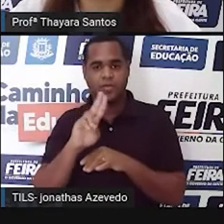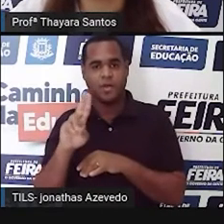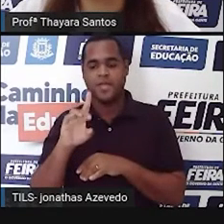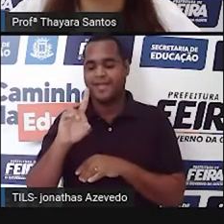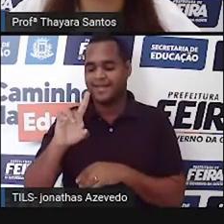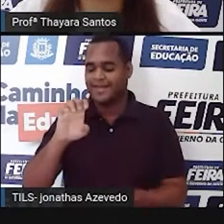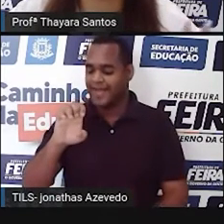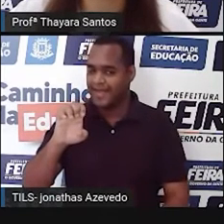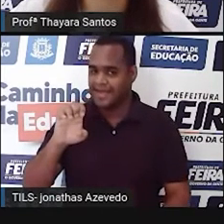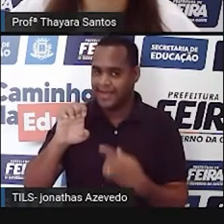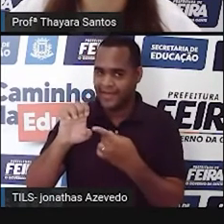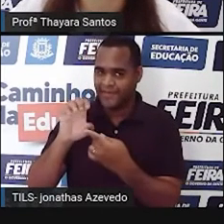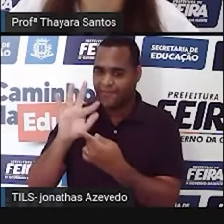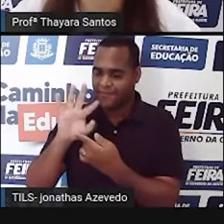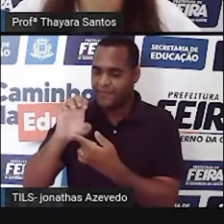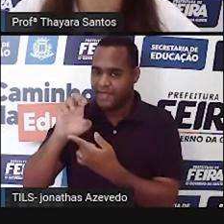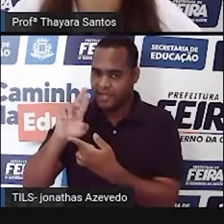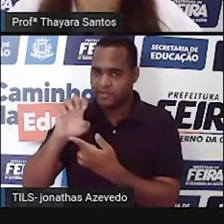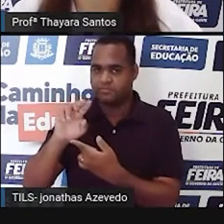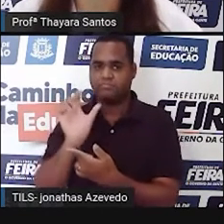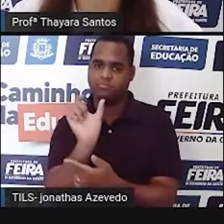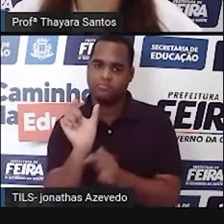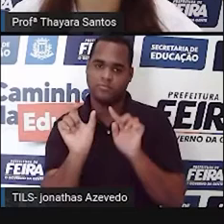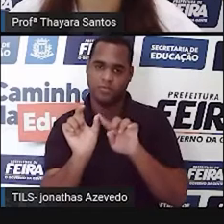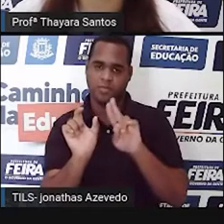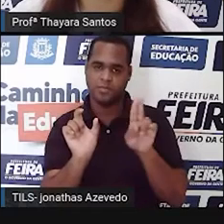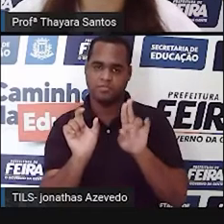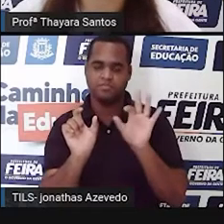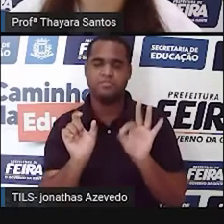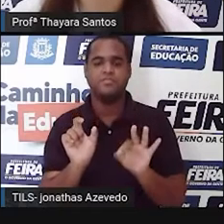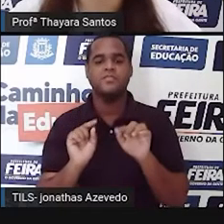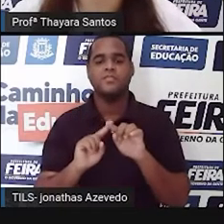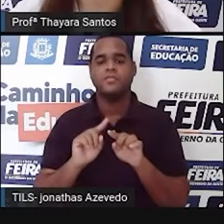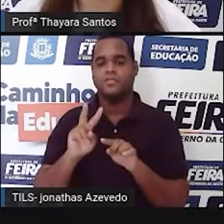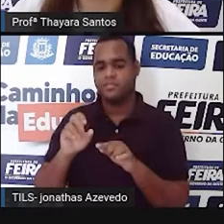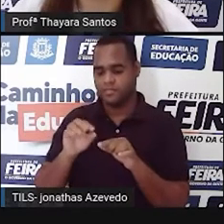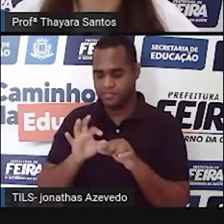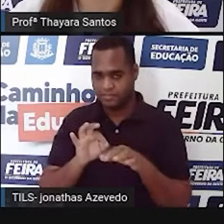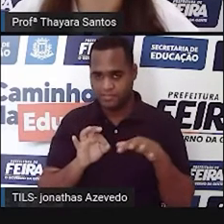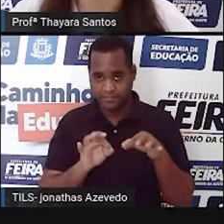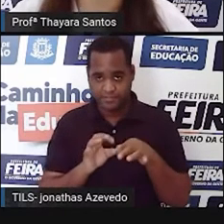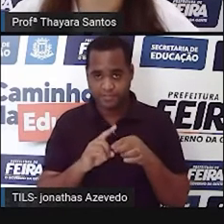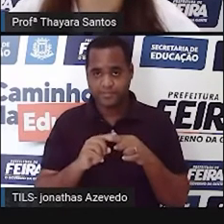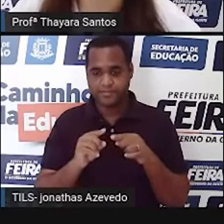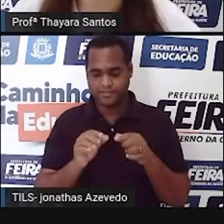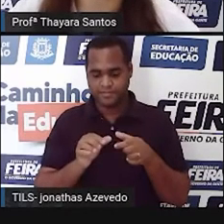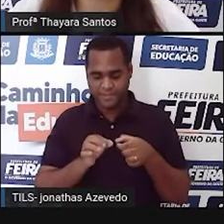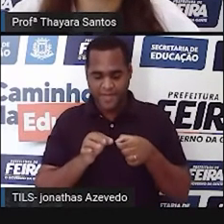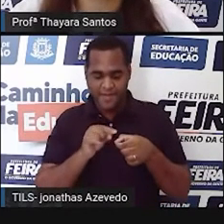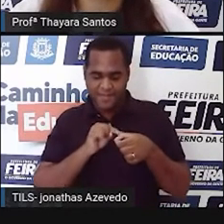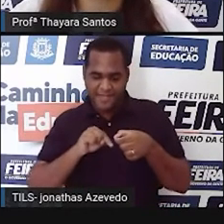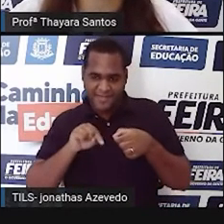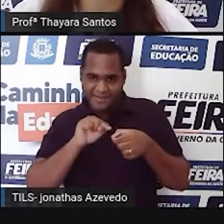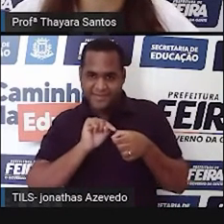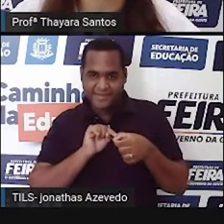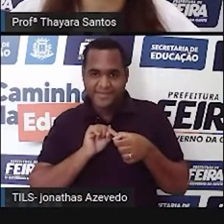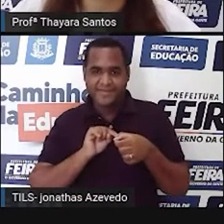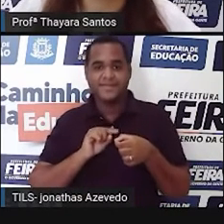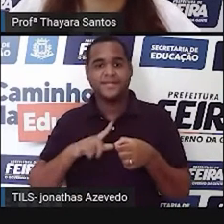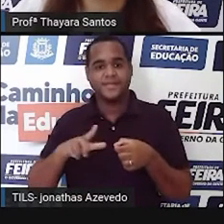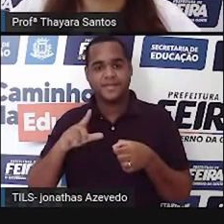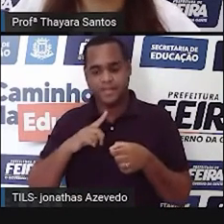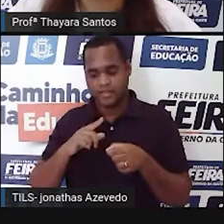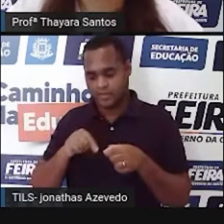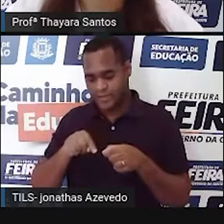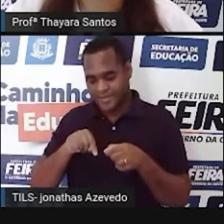aí, diferente, não é diferente. Tem as vesículas seminais, tem a próstata, as glândulas tuboretrais e a